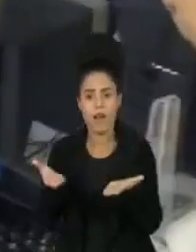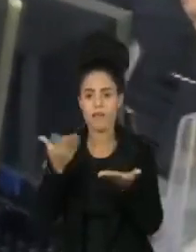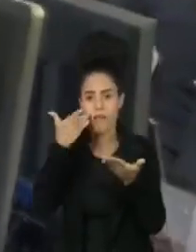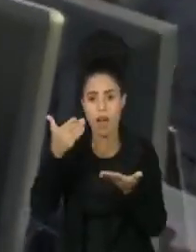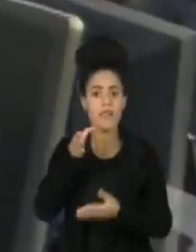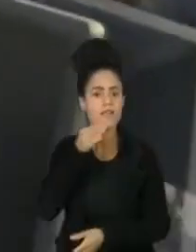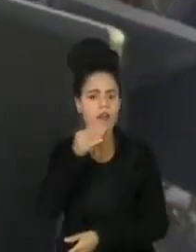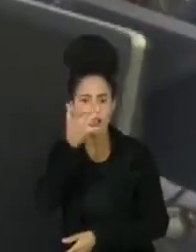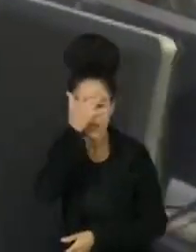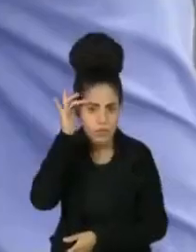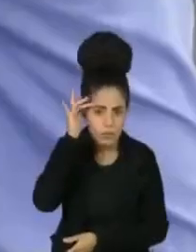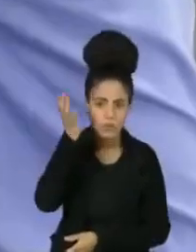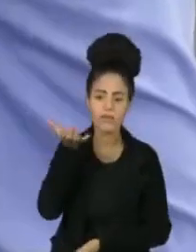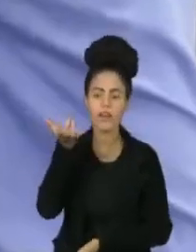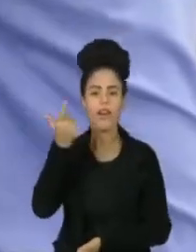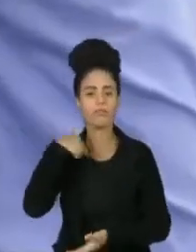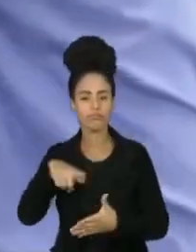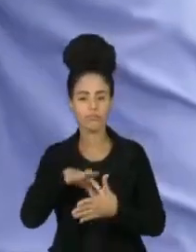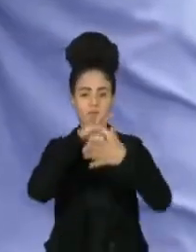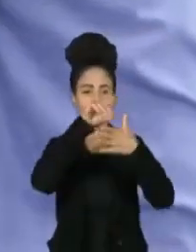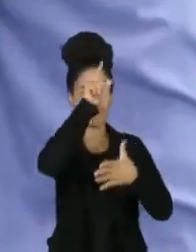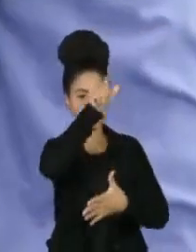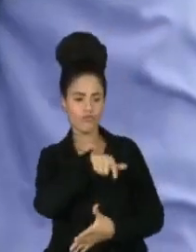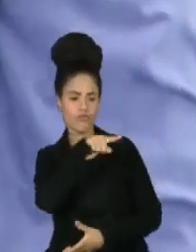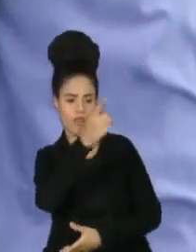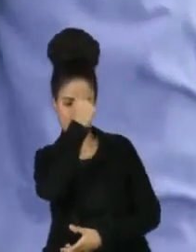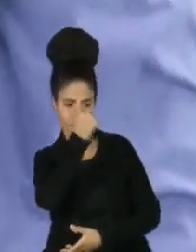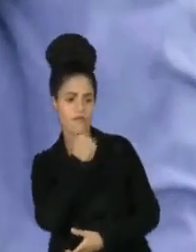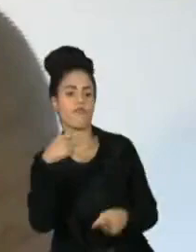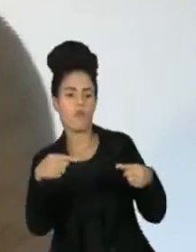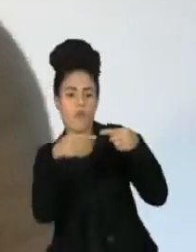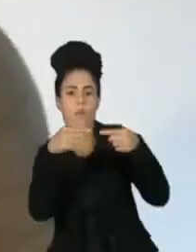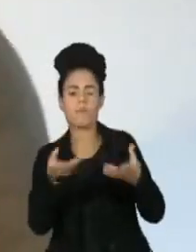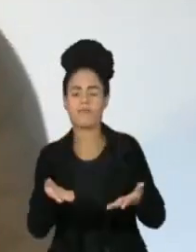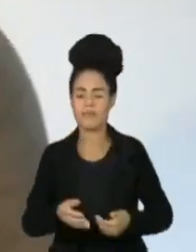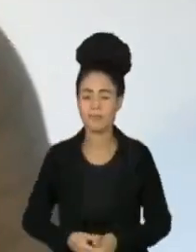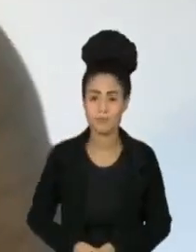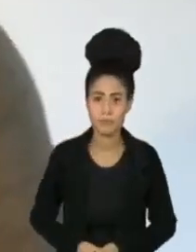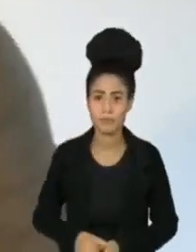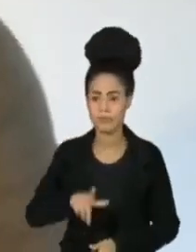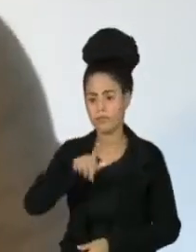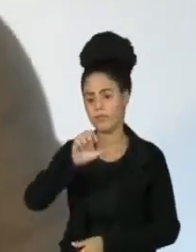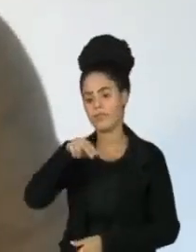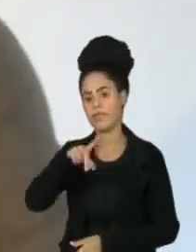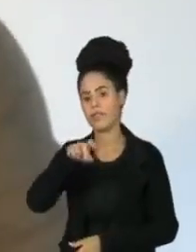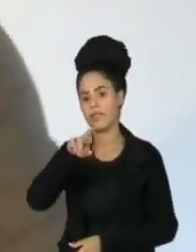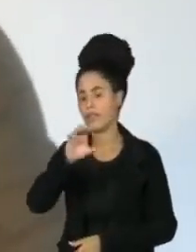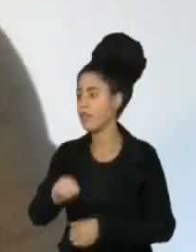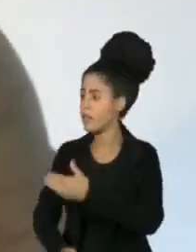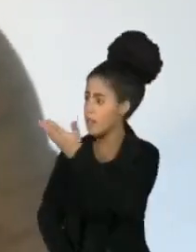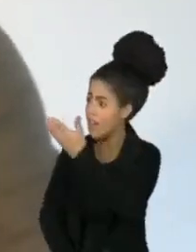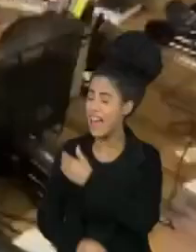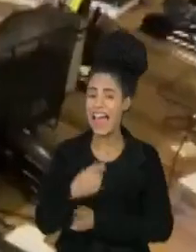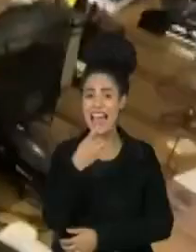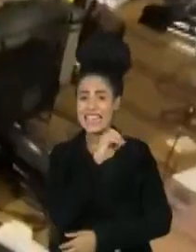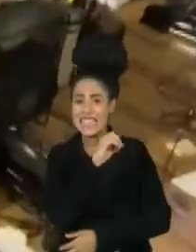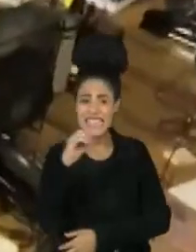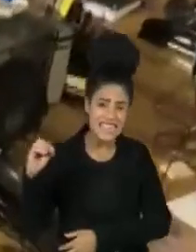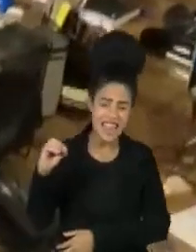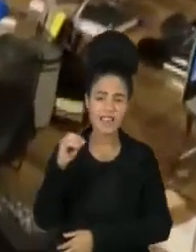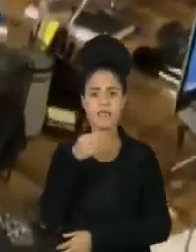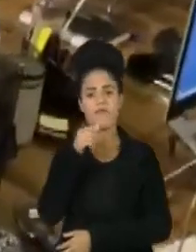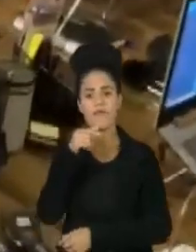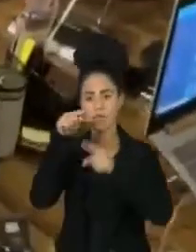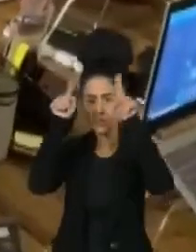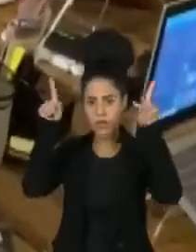que os empregados buscam hoje em um gestor no ambiente corporativo. O Leandro lidera quase 100 funcionários em uma empresa